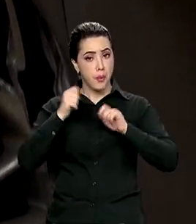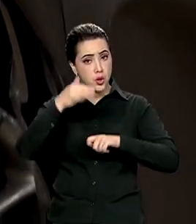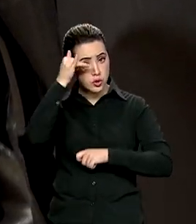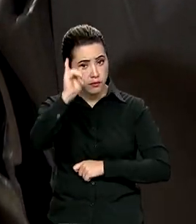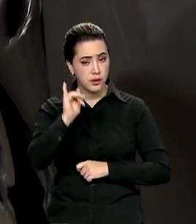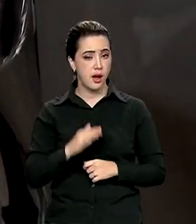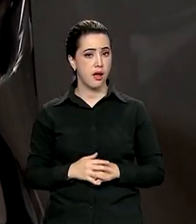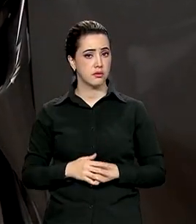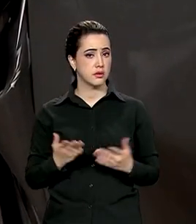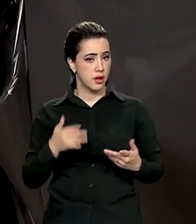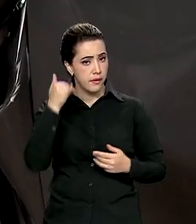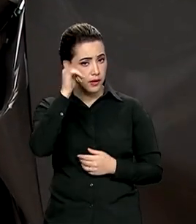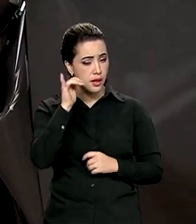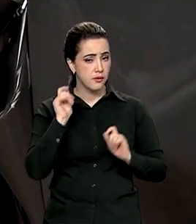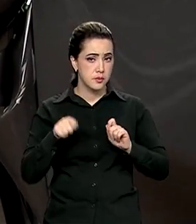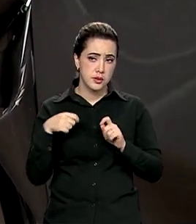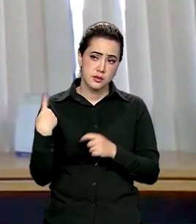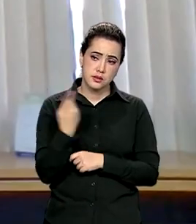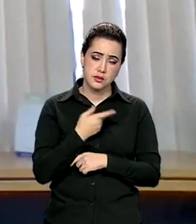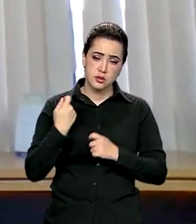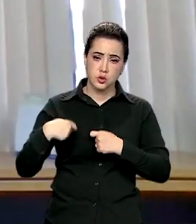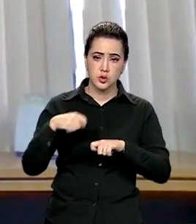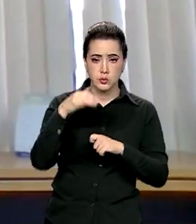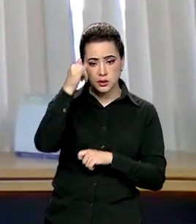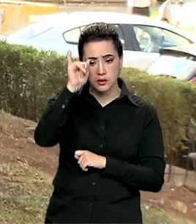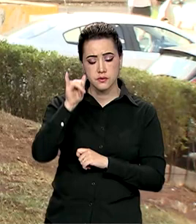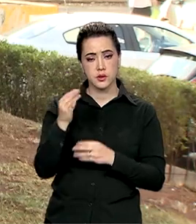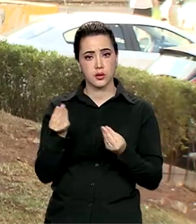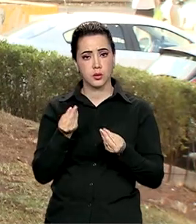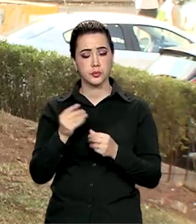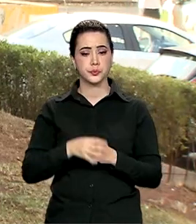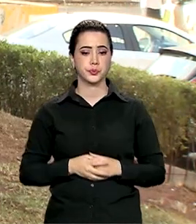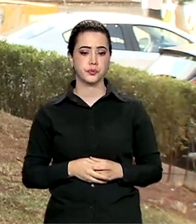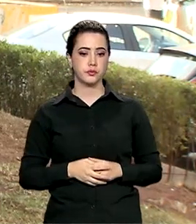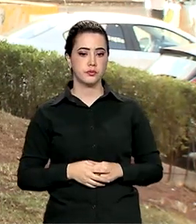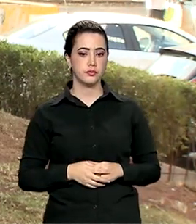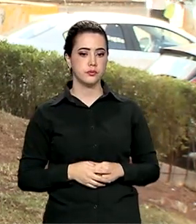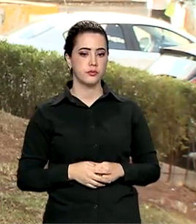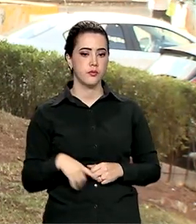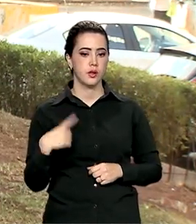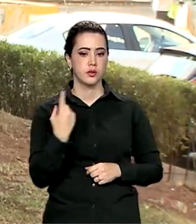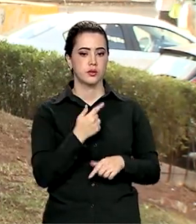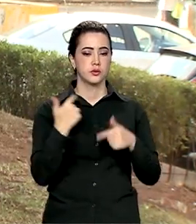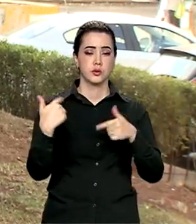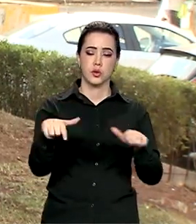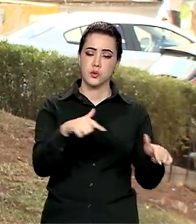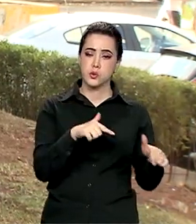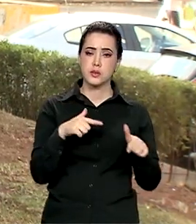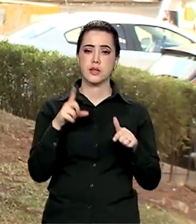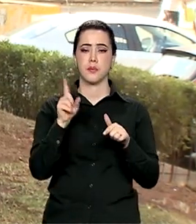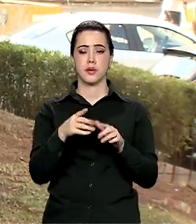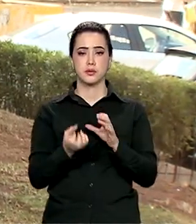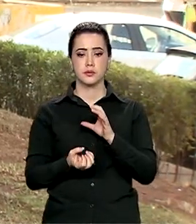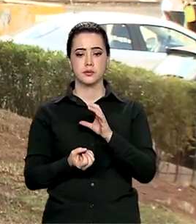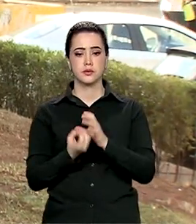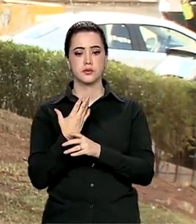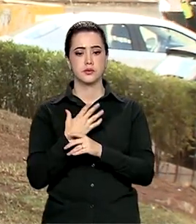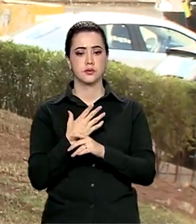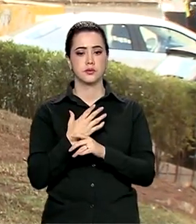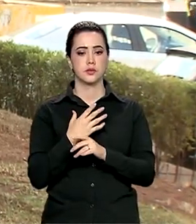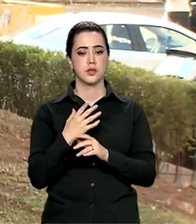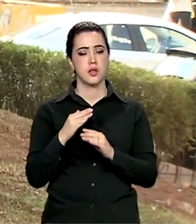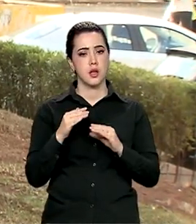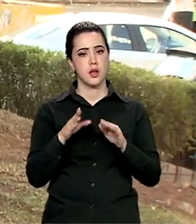é evitável, então vamos tomar as decisões que possam evitá-la. A missão da gente é criar um trânsito